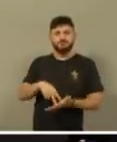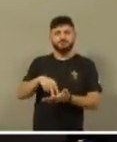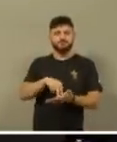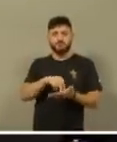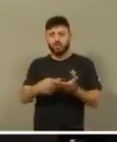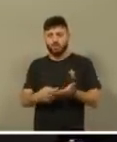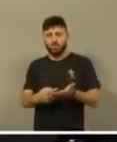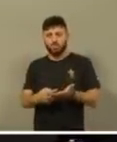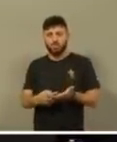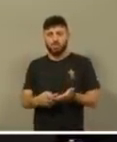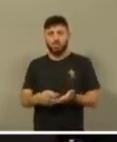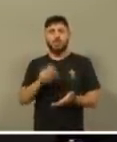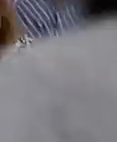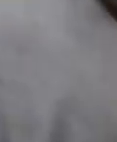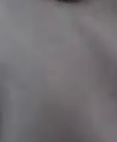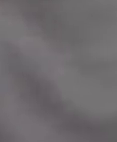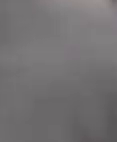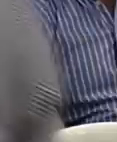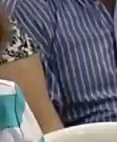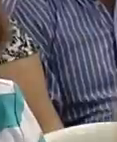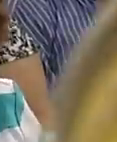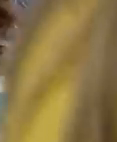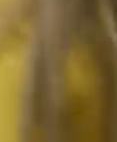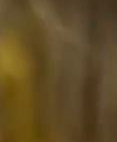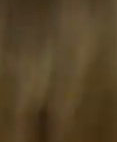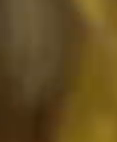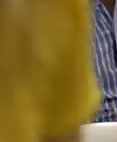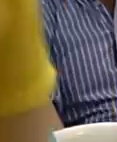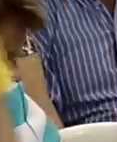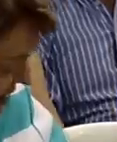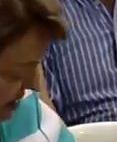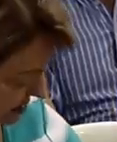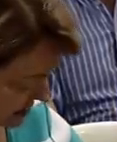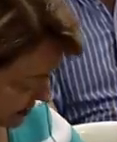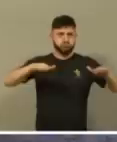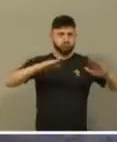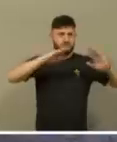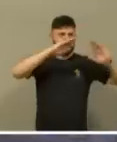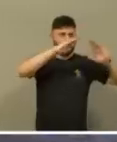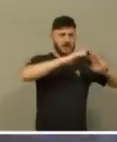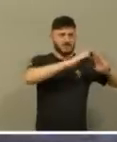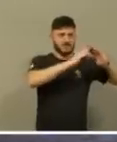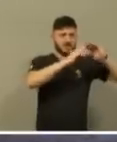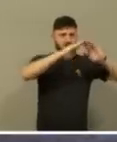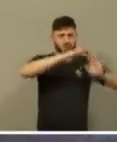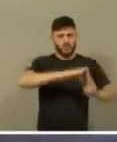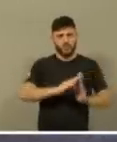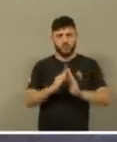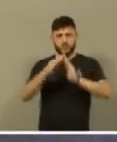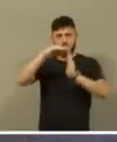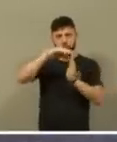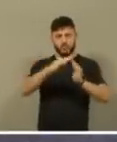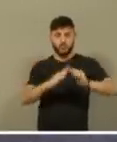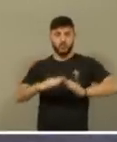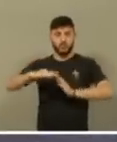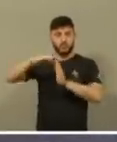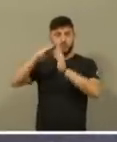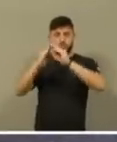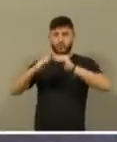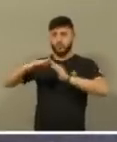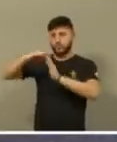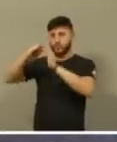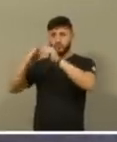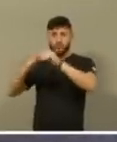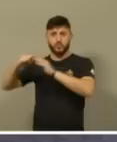ei, sabe o é flutuar no rio? A deriva, é, cuidado o pessoal flutuando viu gente, flutuando até